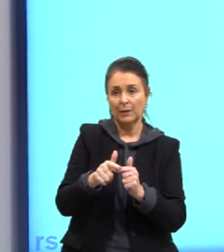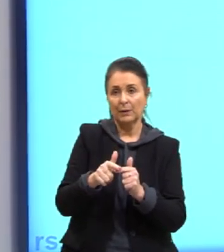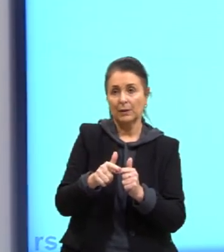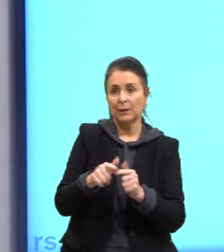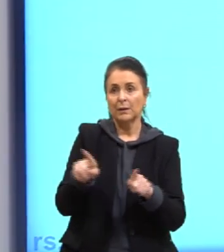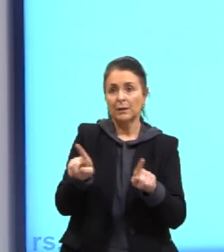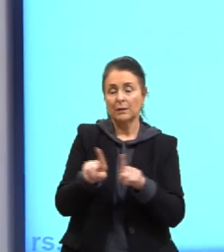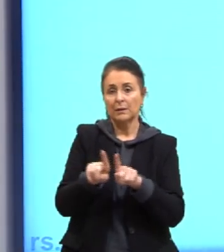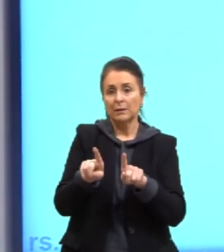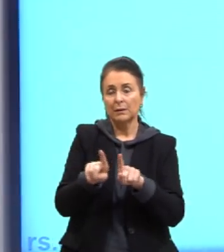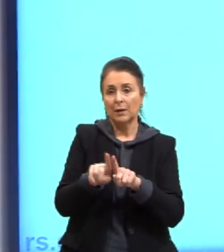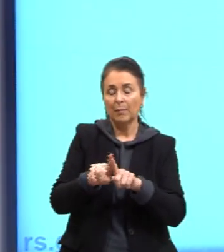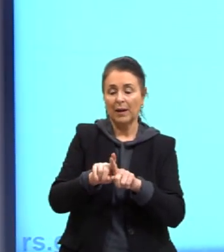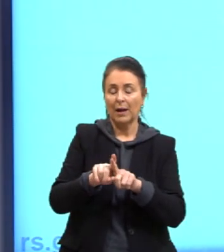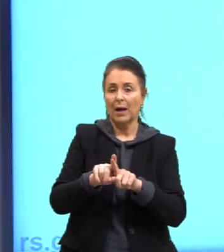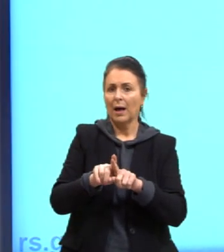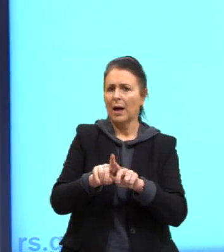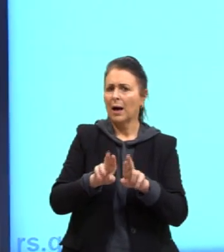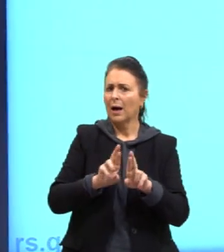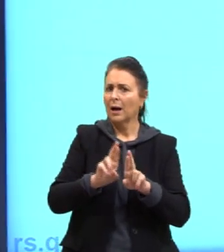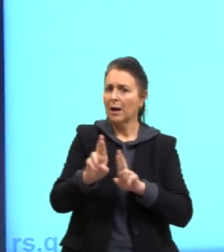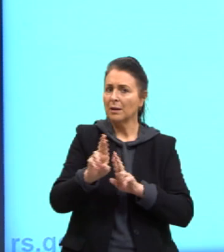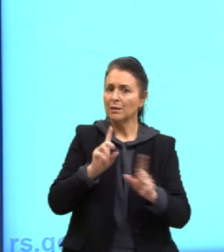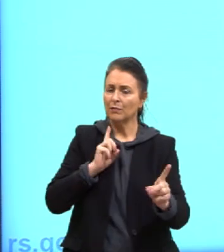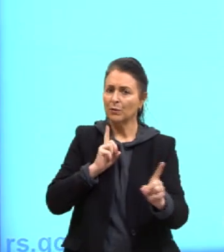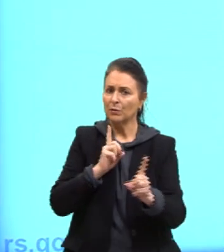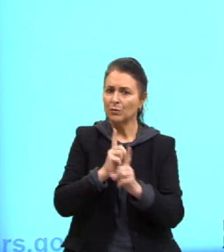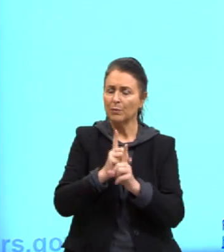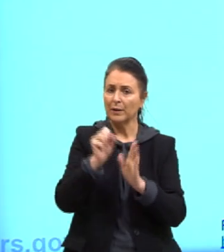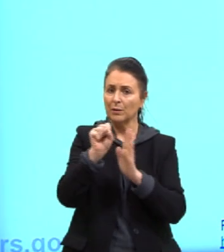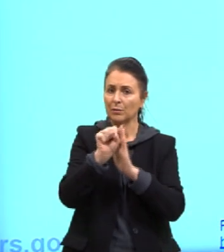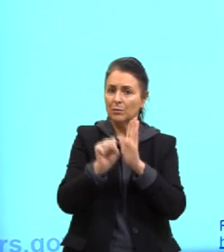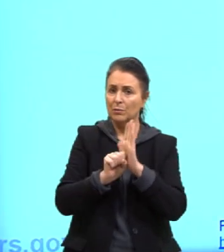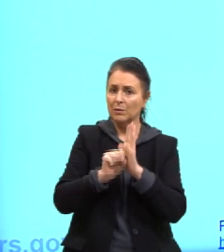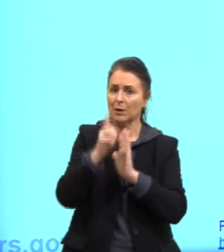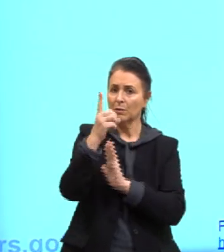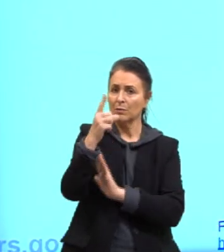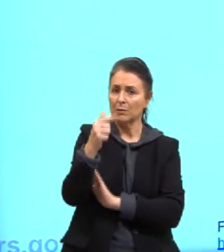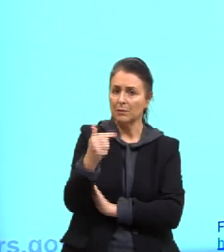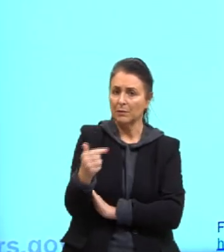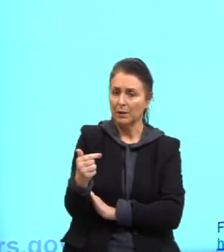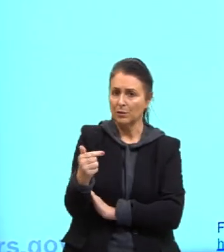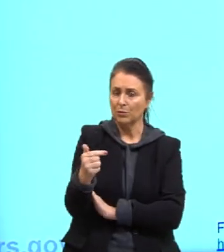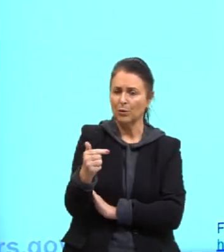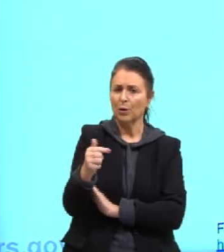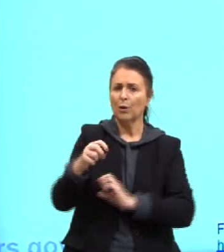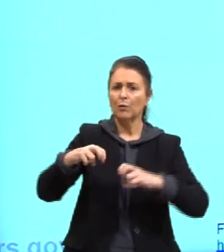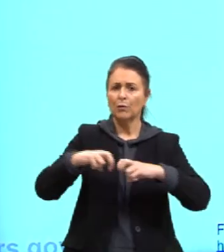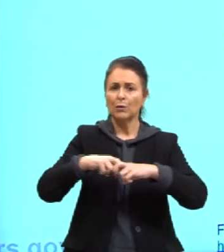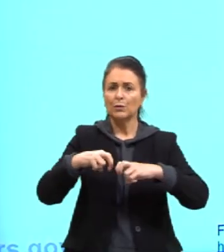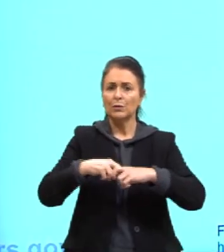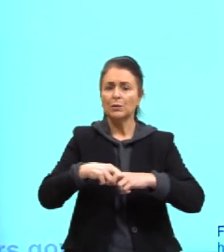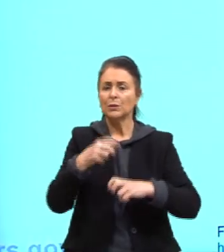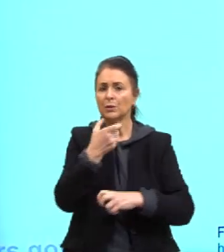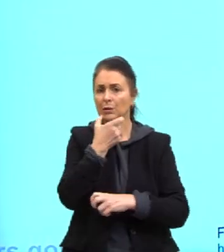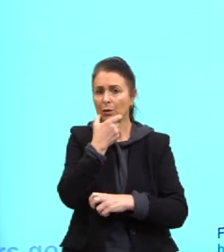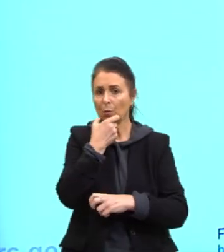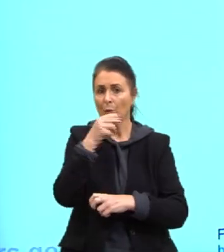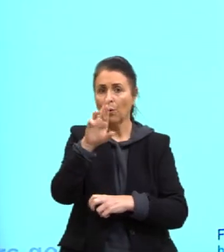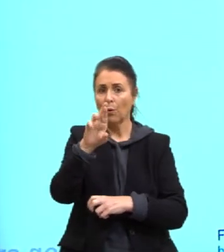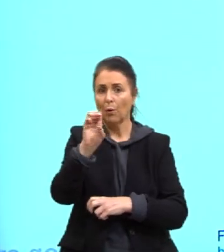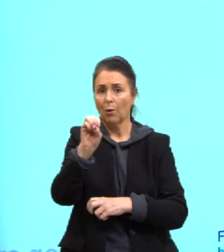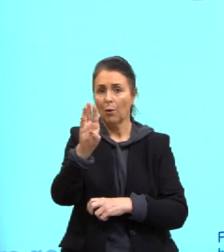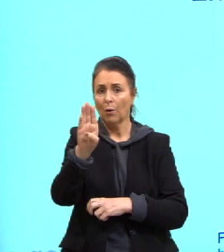E essa relação, ela foi descoberta, então, no século XVII, pelo físico britânico Robert Hooke,